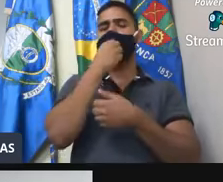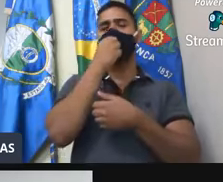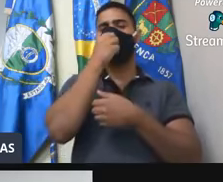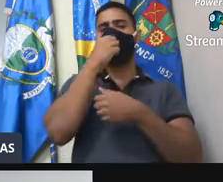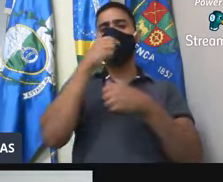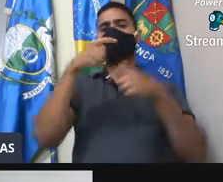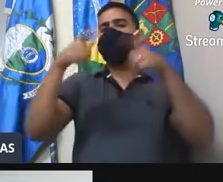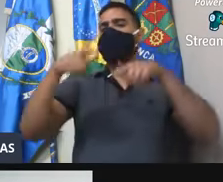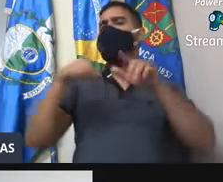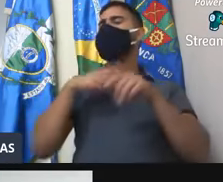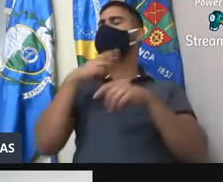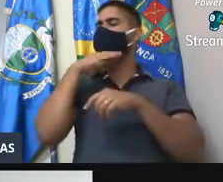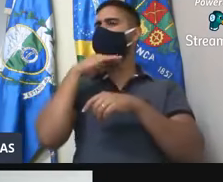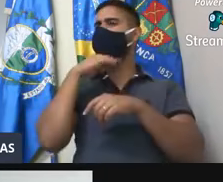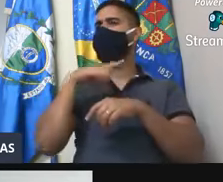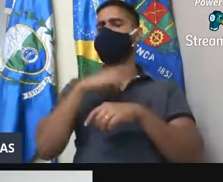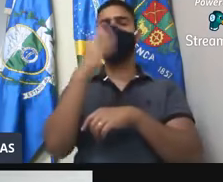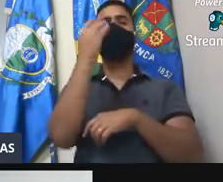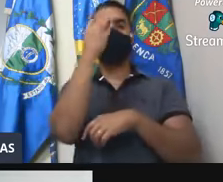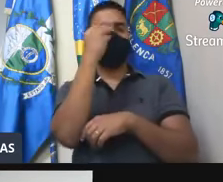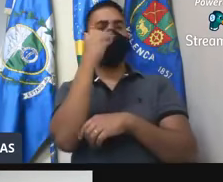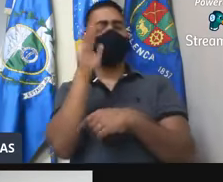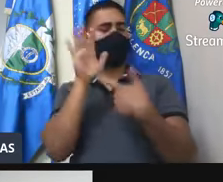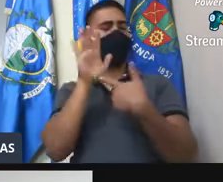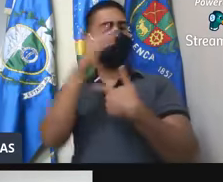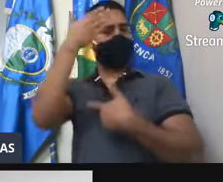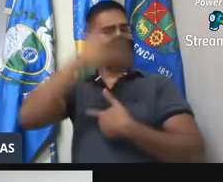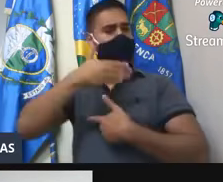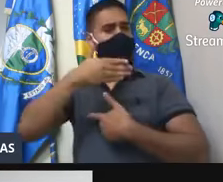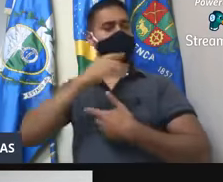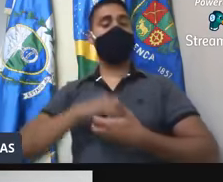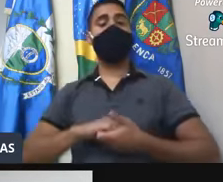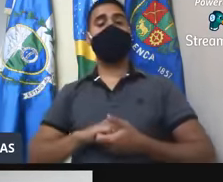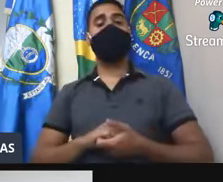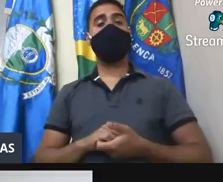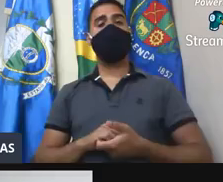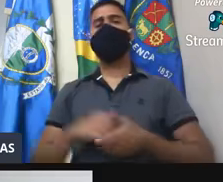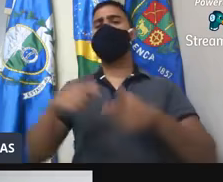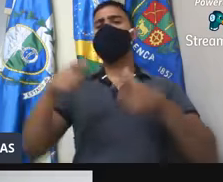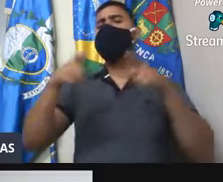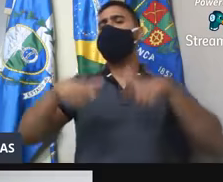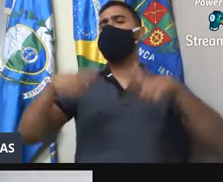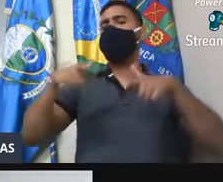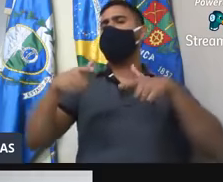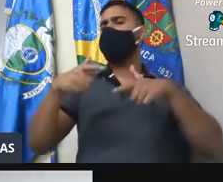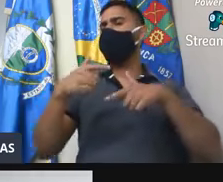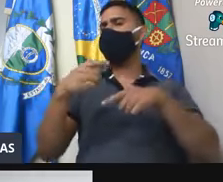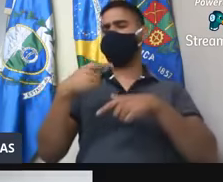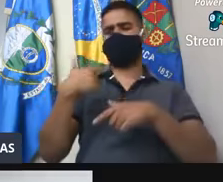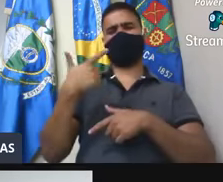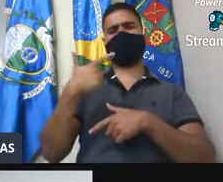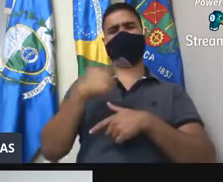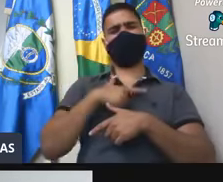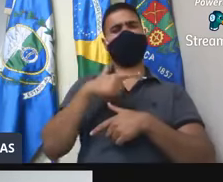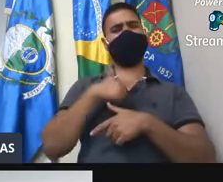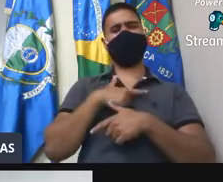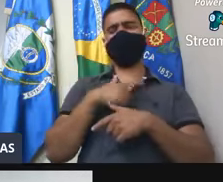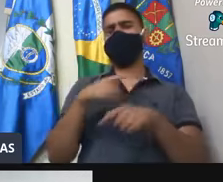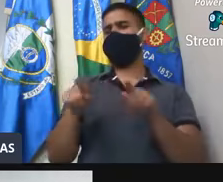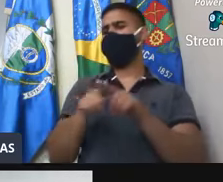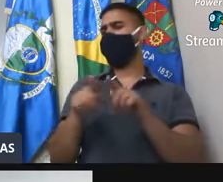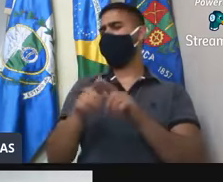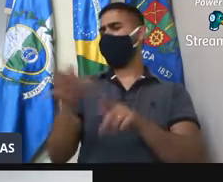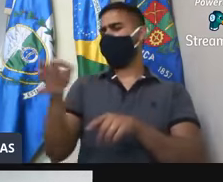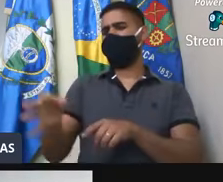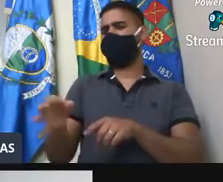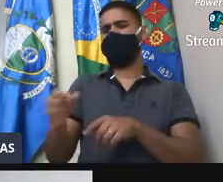existente. Conforme fotos em anexo mostram, o improvisado ranchinho, além de esteticamente inapropriado para o distrito turístico, não